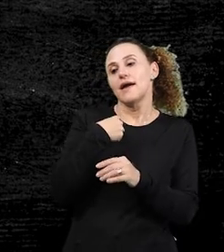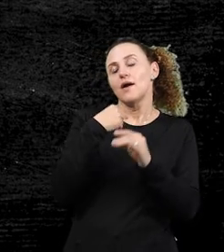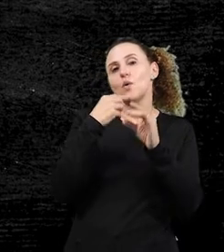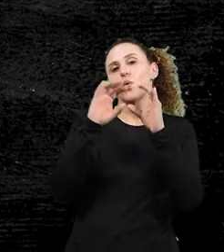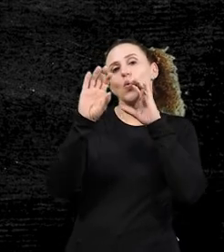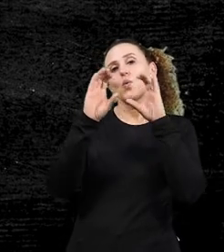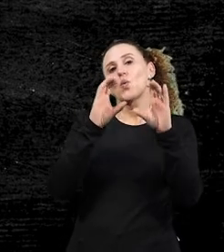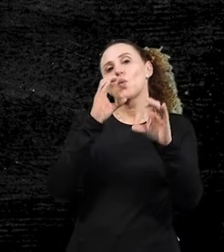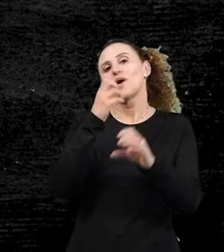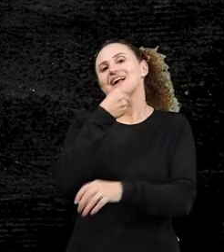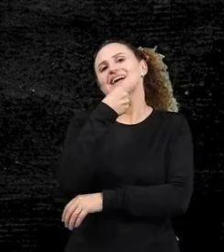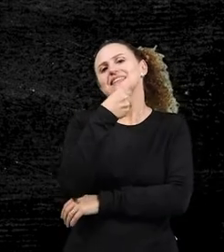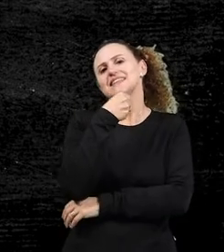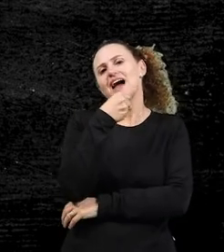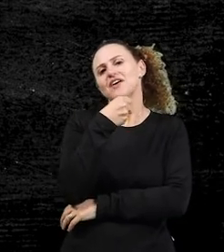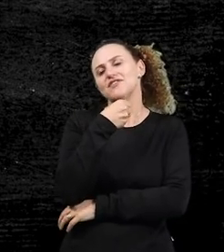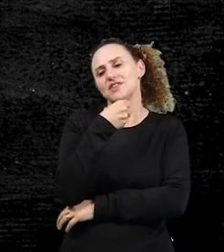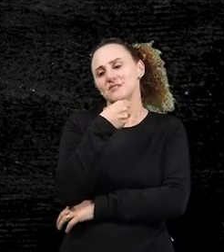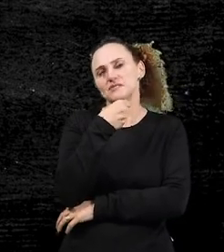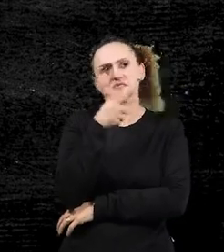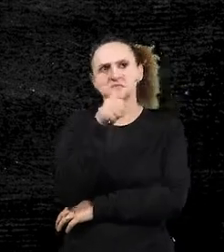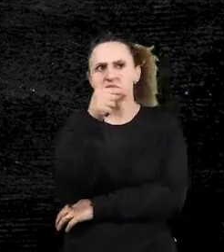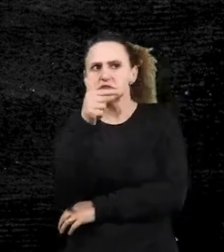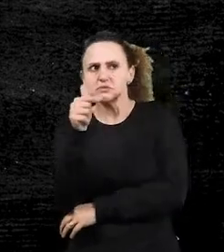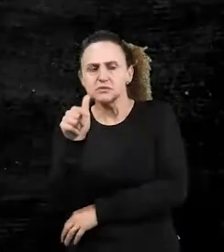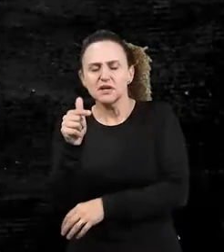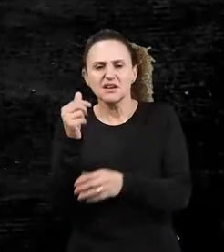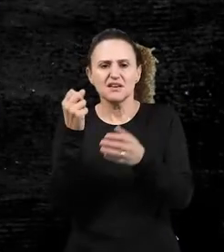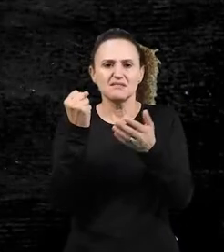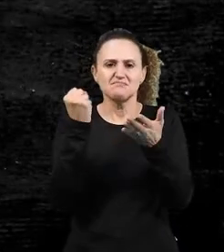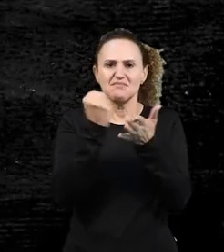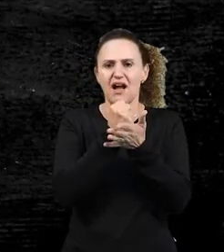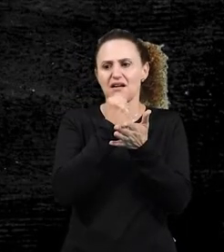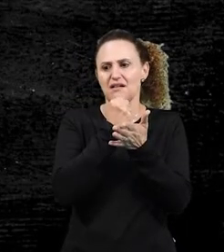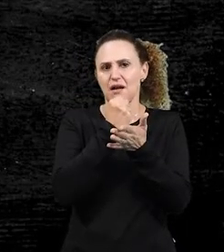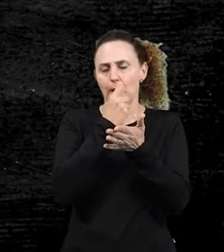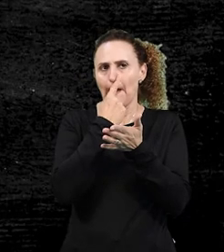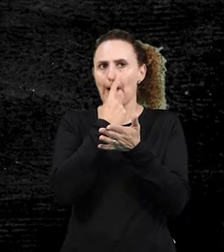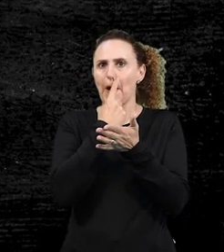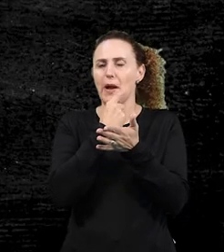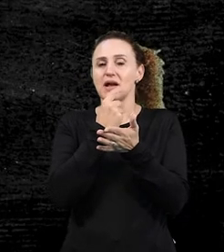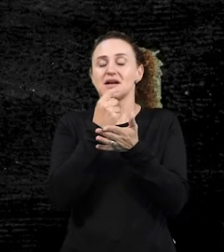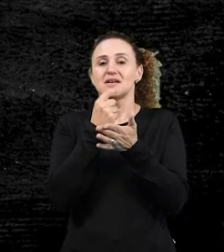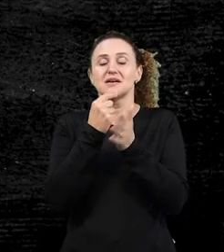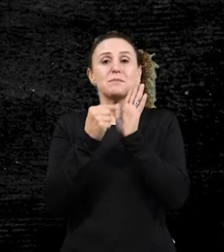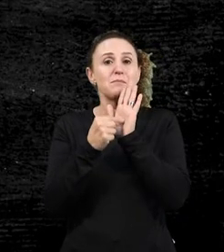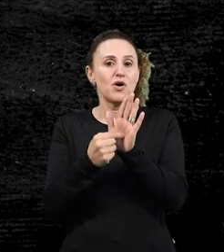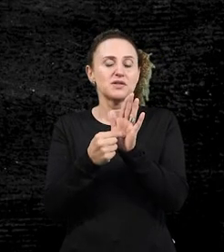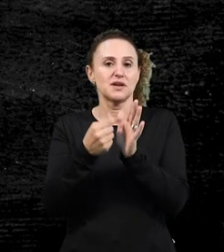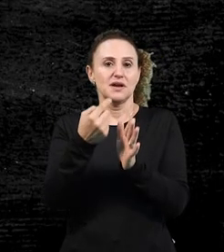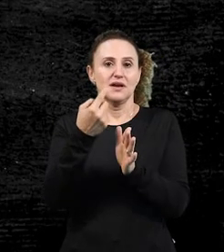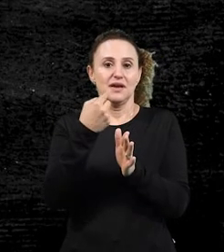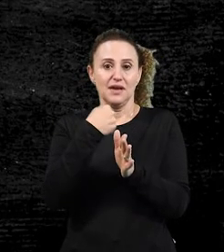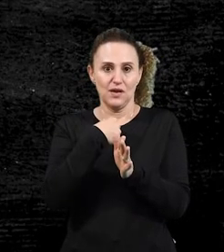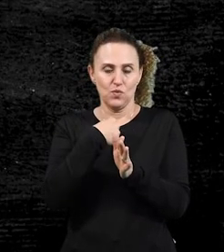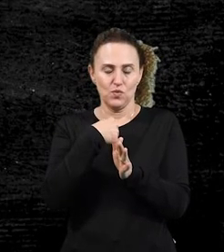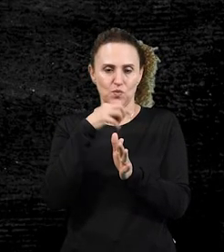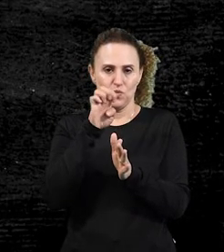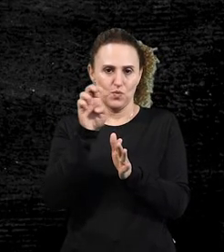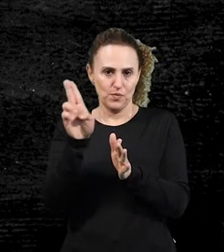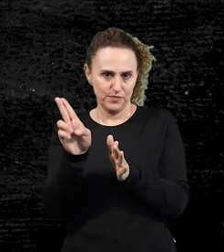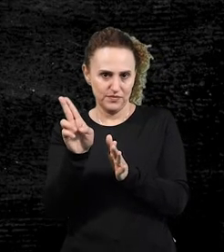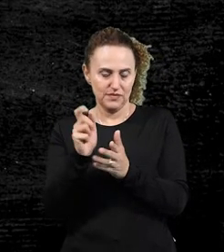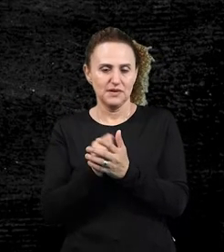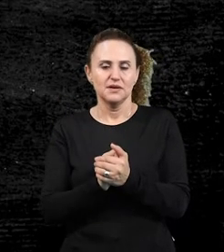Olha aqui, não tem marca nenhuma que indica que é o eu. Mas é essa ausência que já está